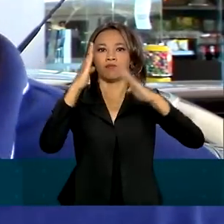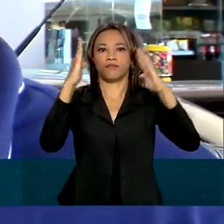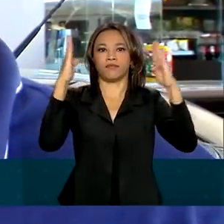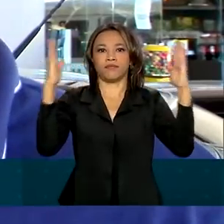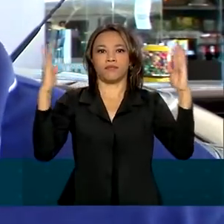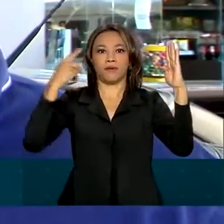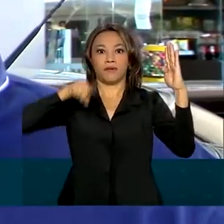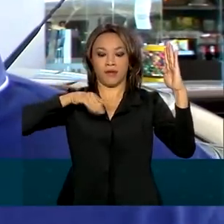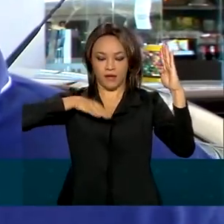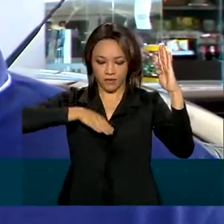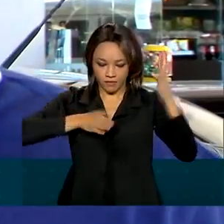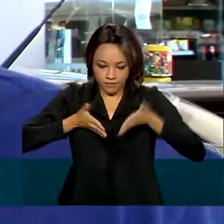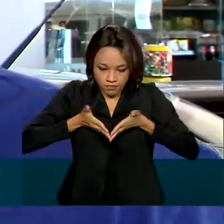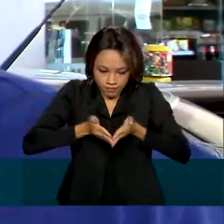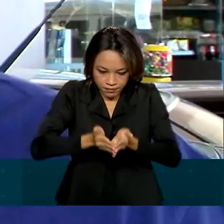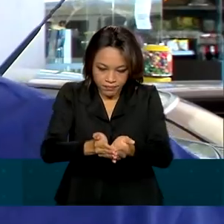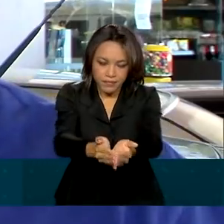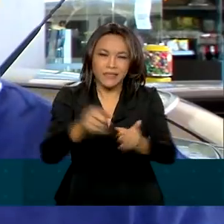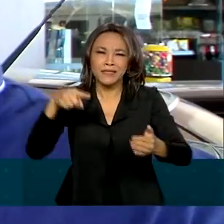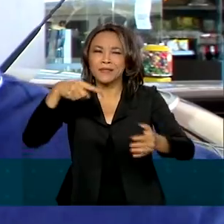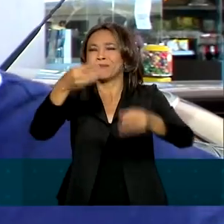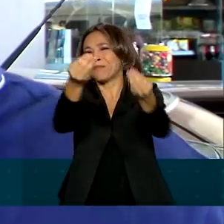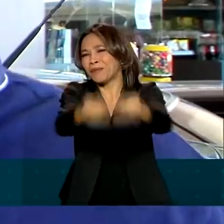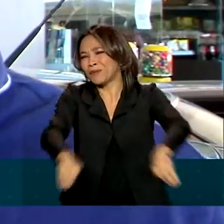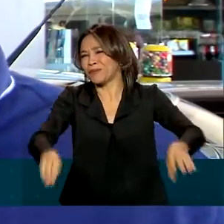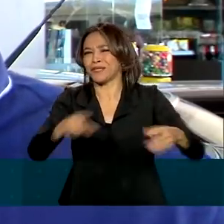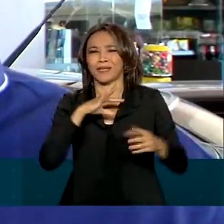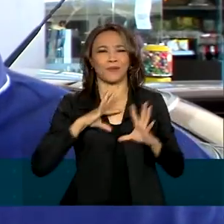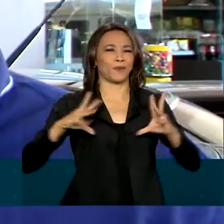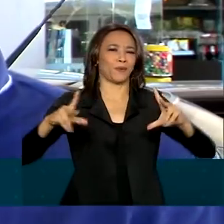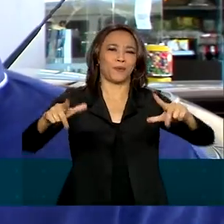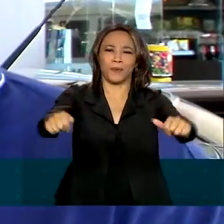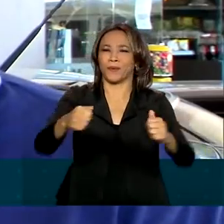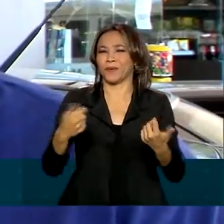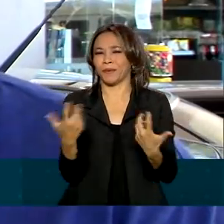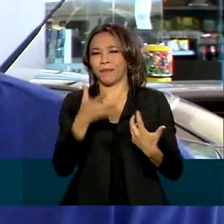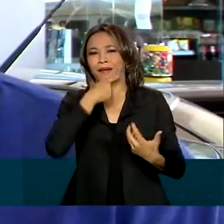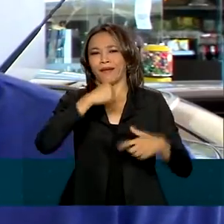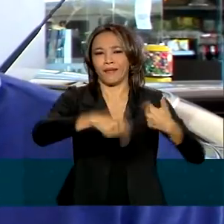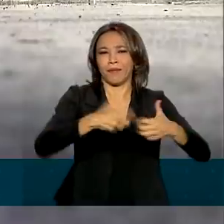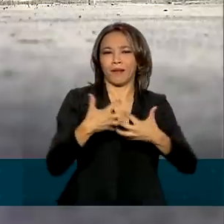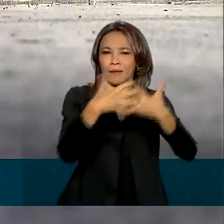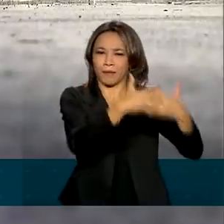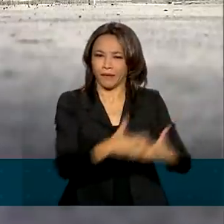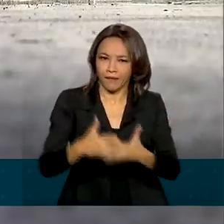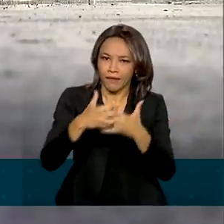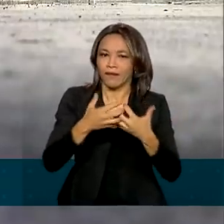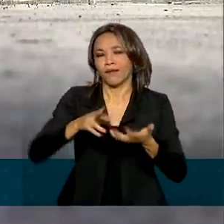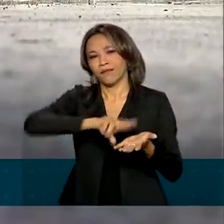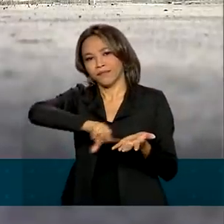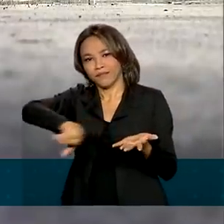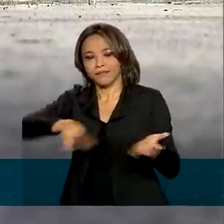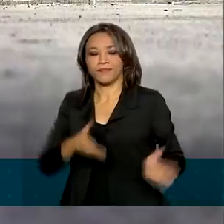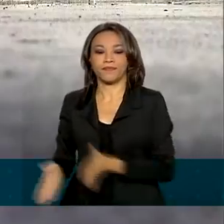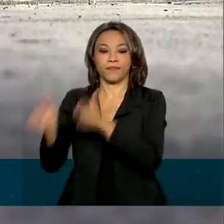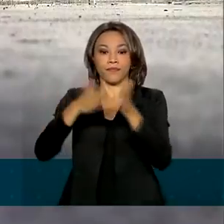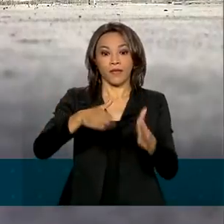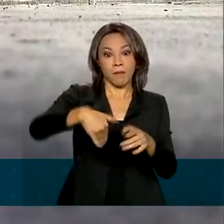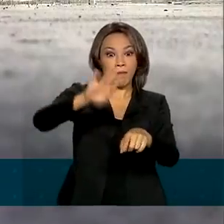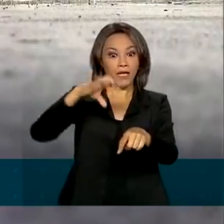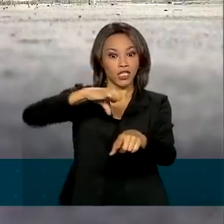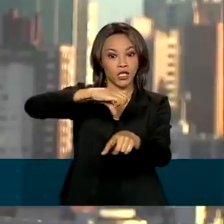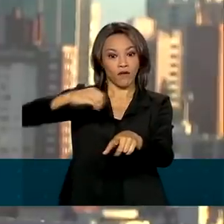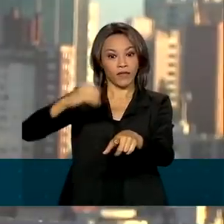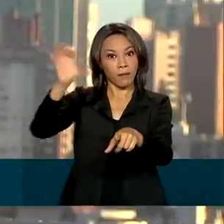muito prejudicial para qualquer um, tanto para caminhoneiro como para a gente que trabalha com isso. Com mais de 90% da obra